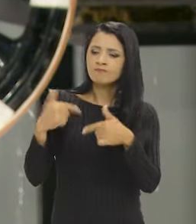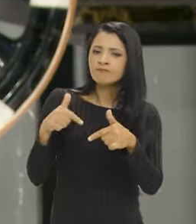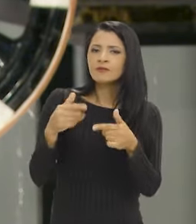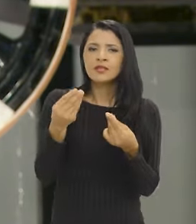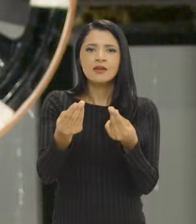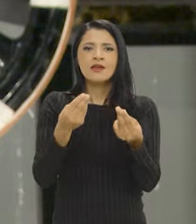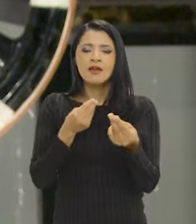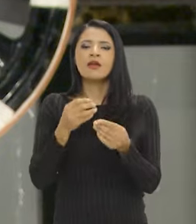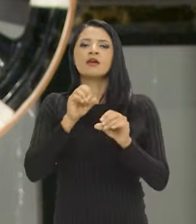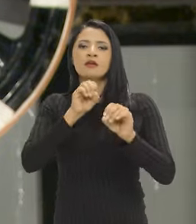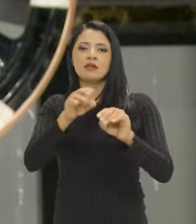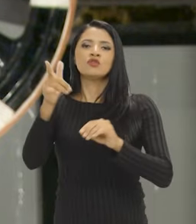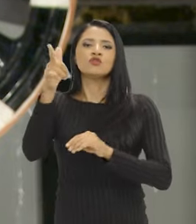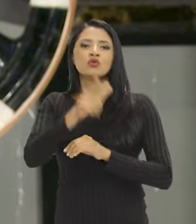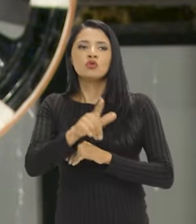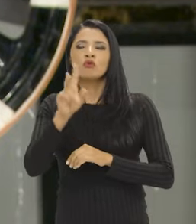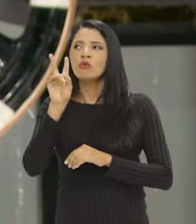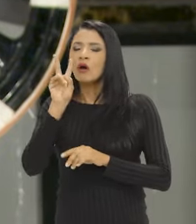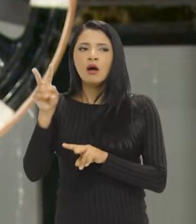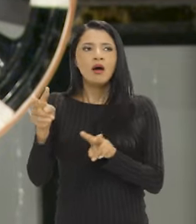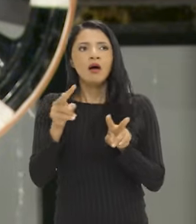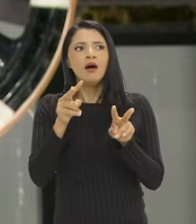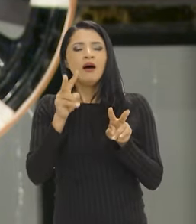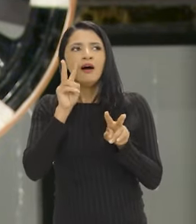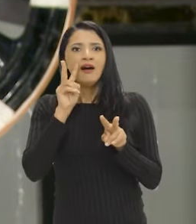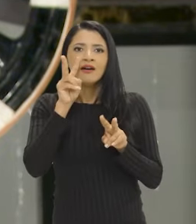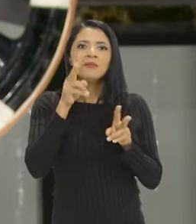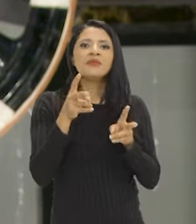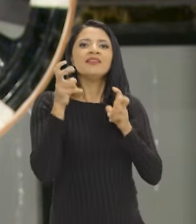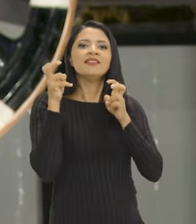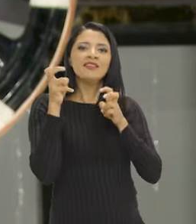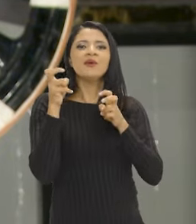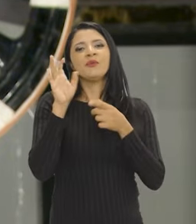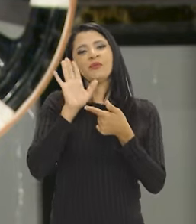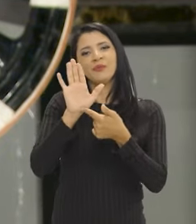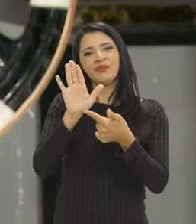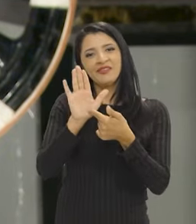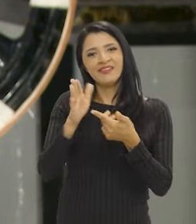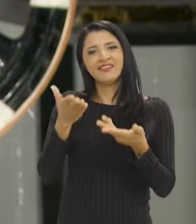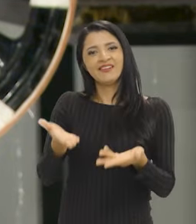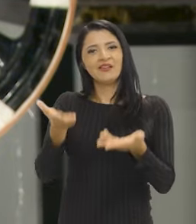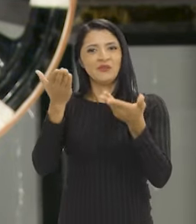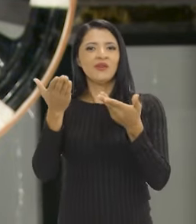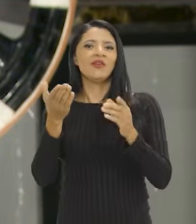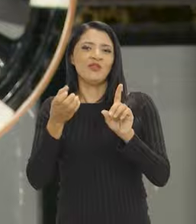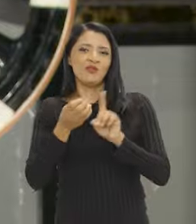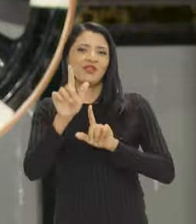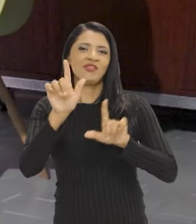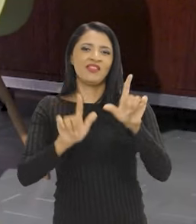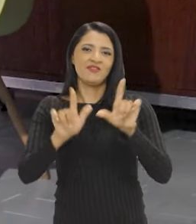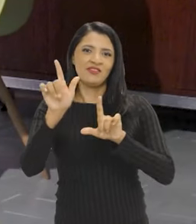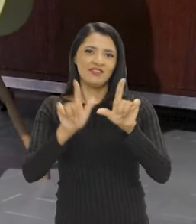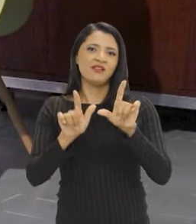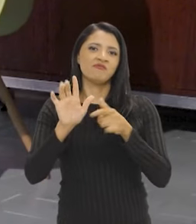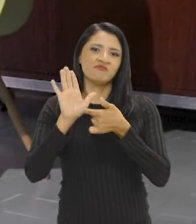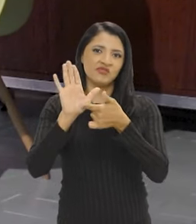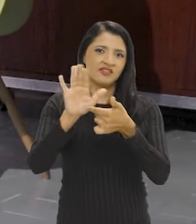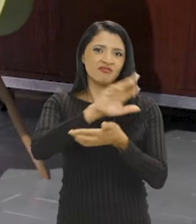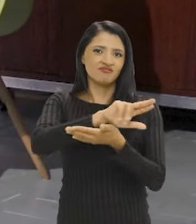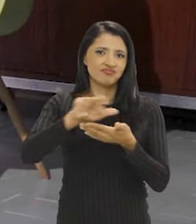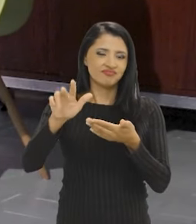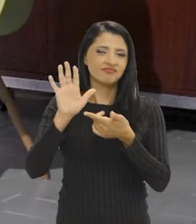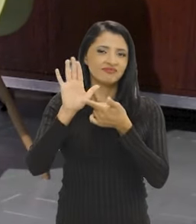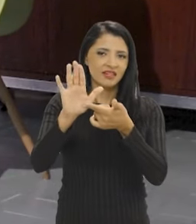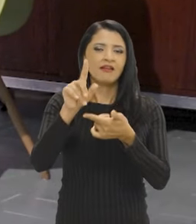essa reeducação do olhar por meio dessa exibição nos canais de televisão.